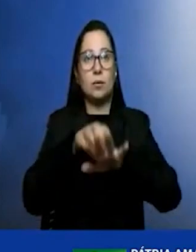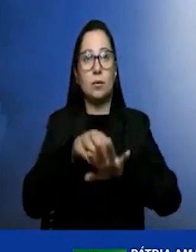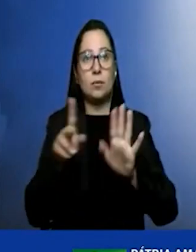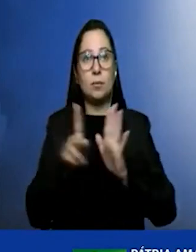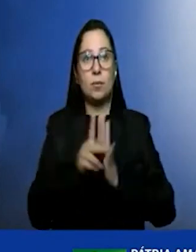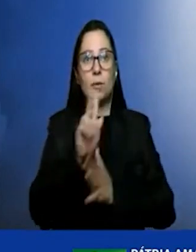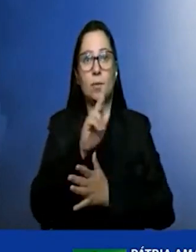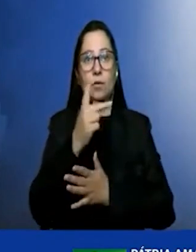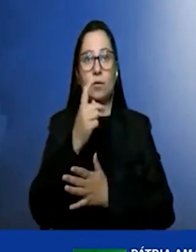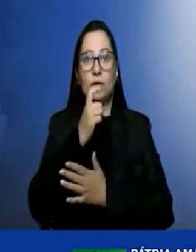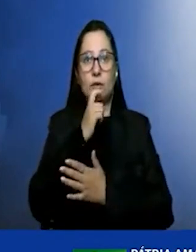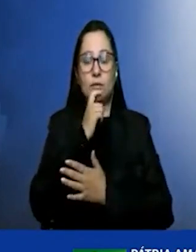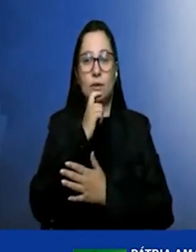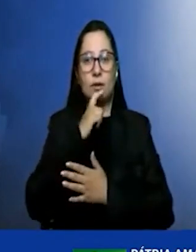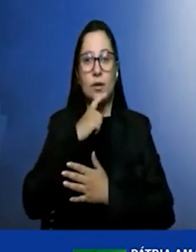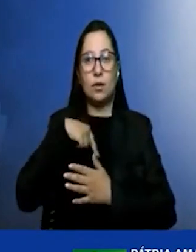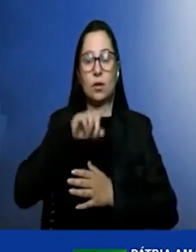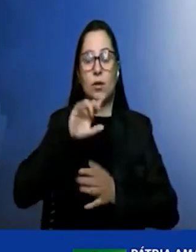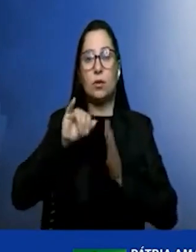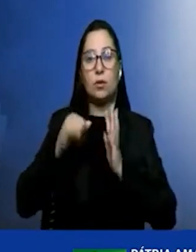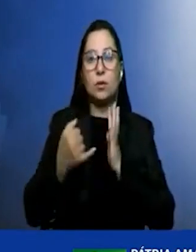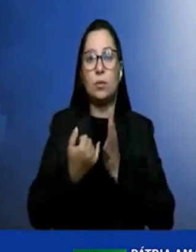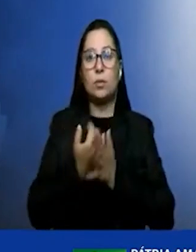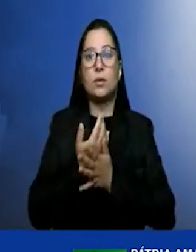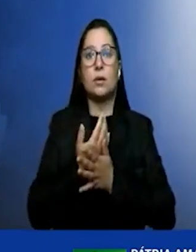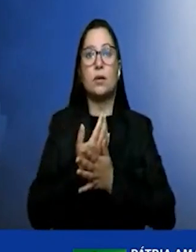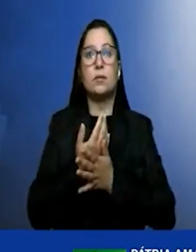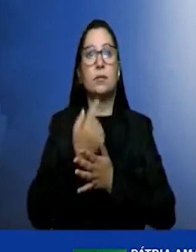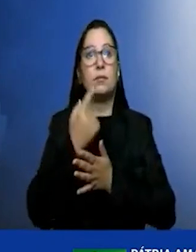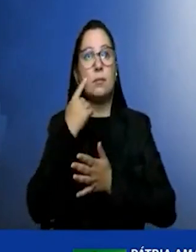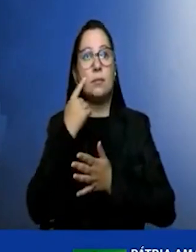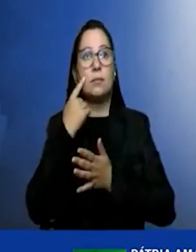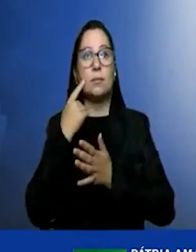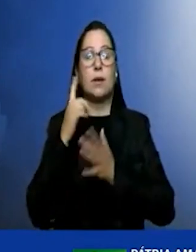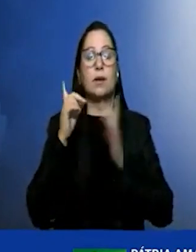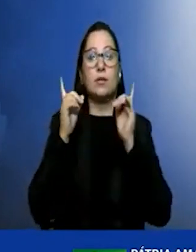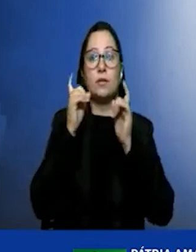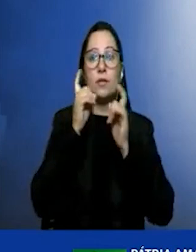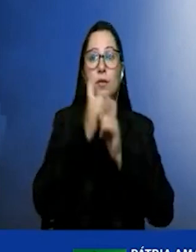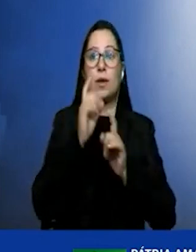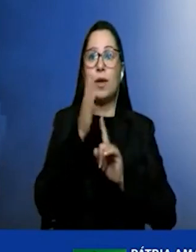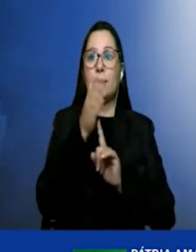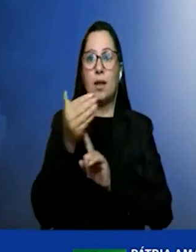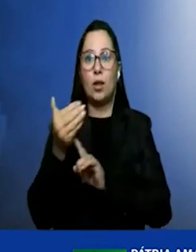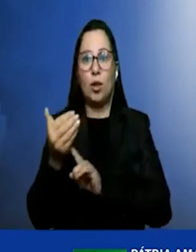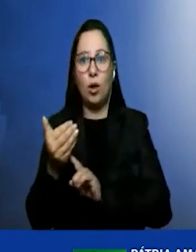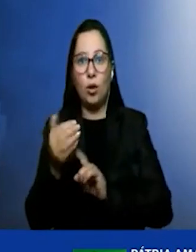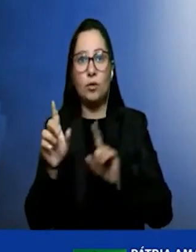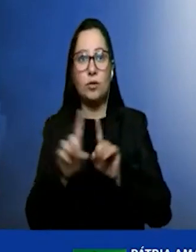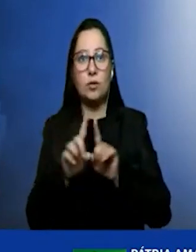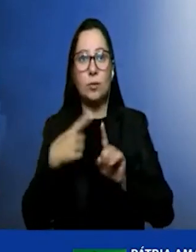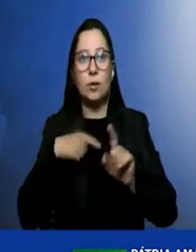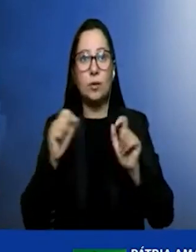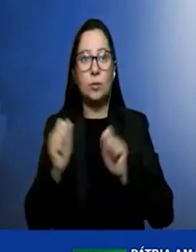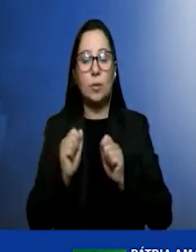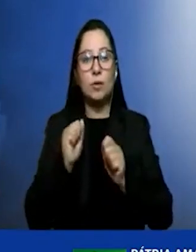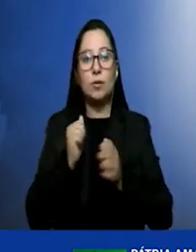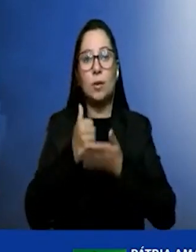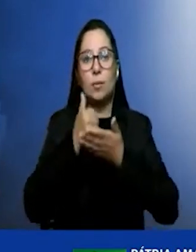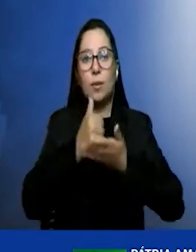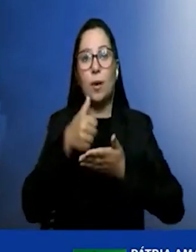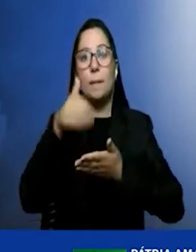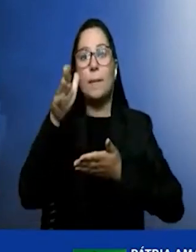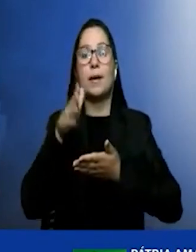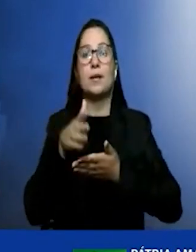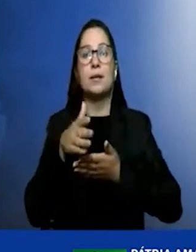Tudo isso nós teremos a oportunidade de conhecer, as dificuldades tecnológicas, para que nós possamos aqui contribuir um pouquinho mais. Agradeço a presença aqui